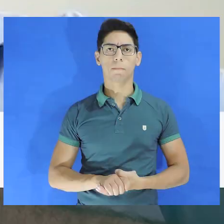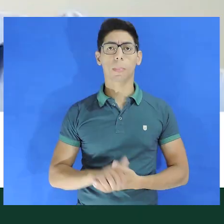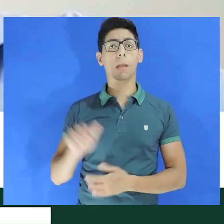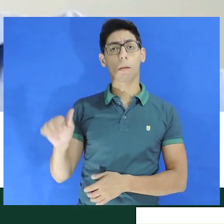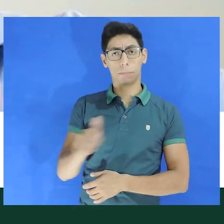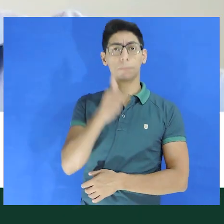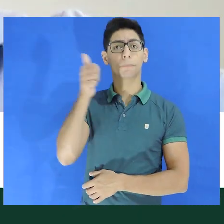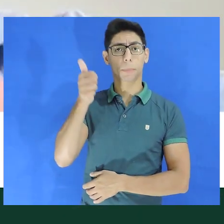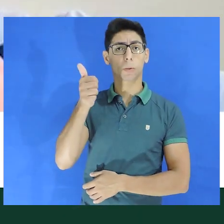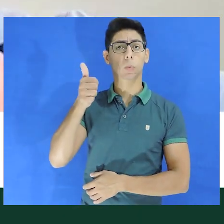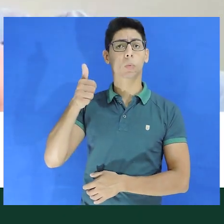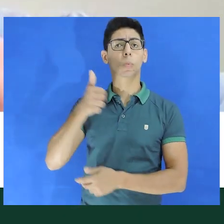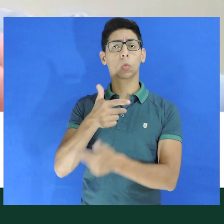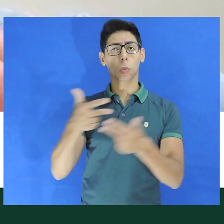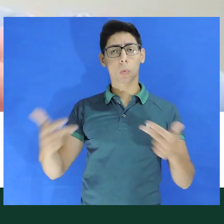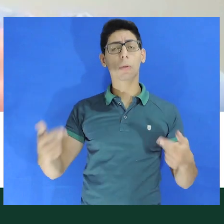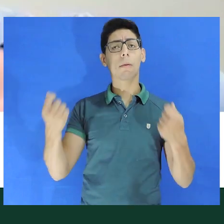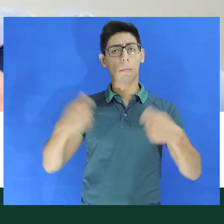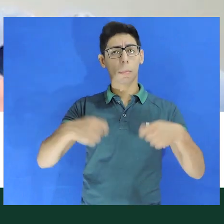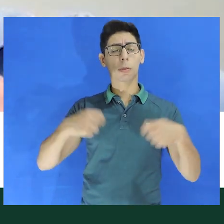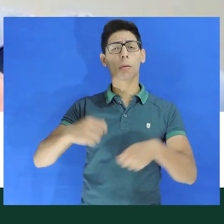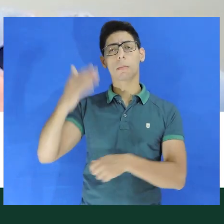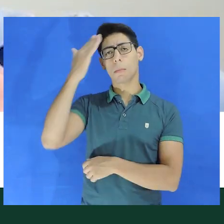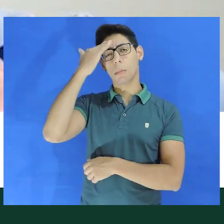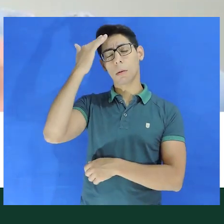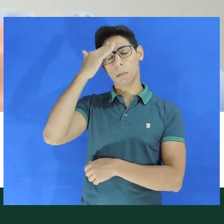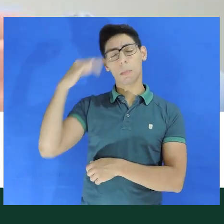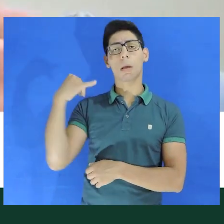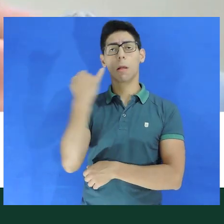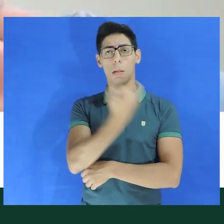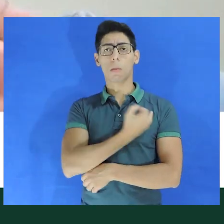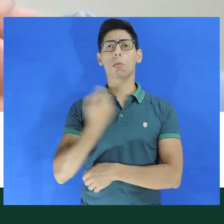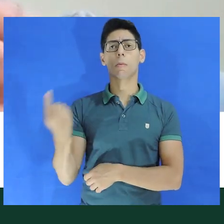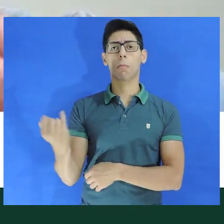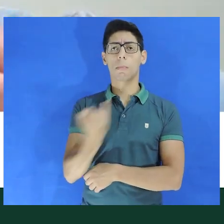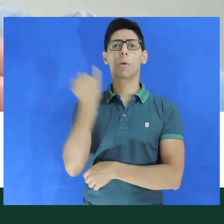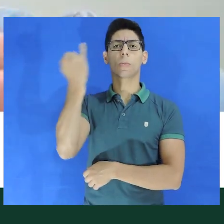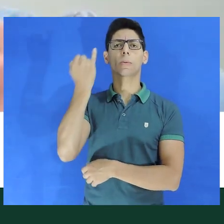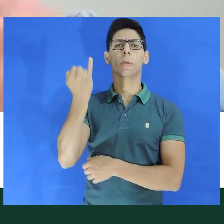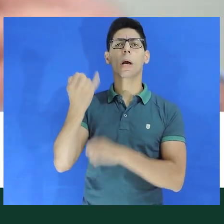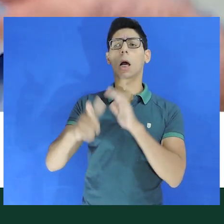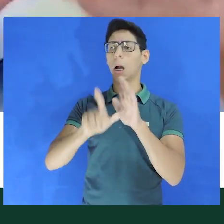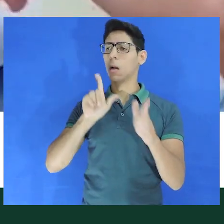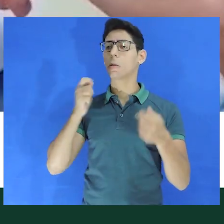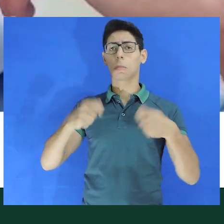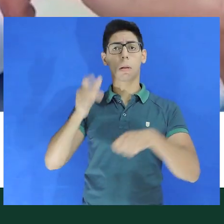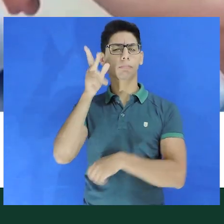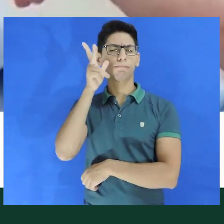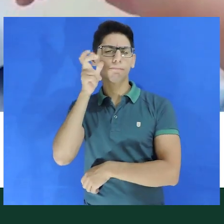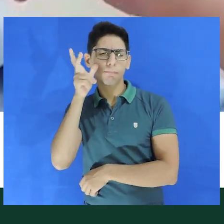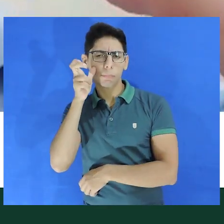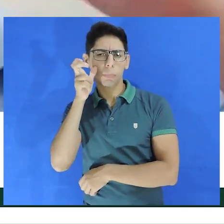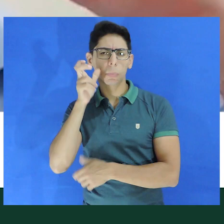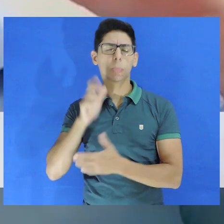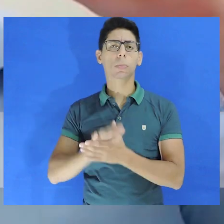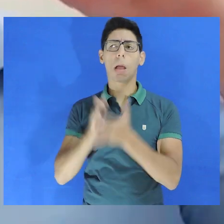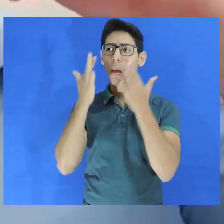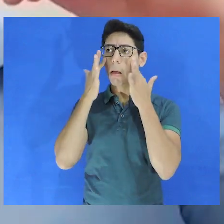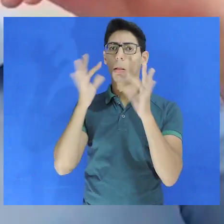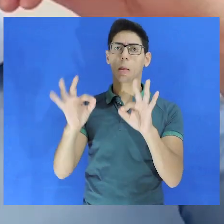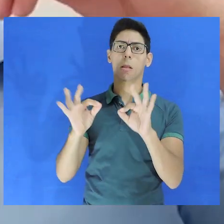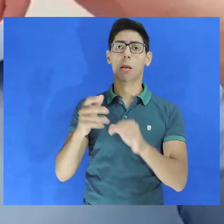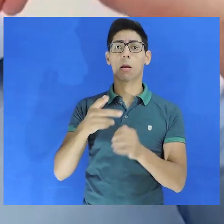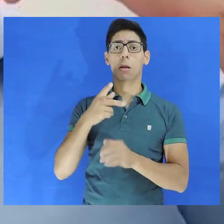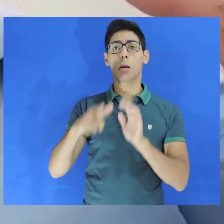O primeiro passo para reconhecer nossa importância é saber que nós devemos ouvir, escutar.